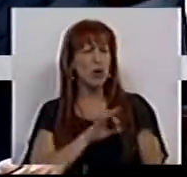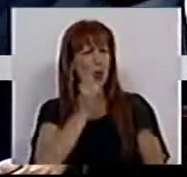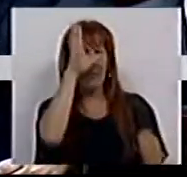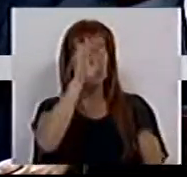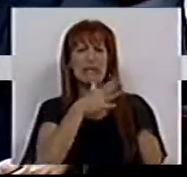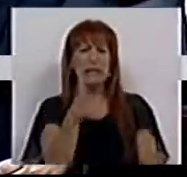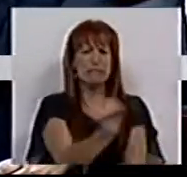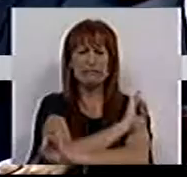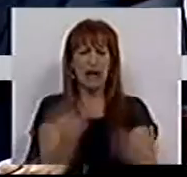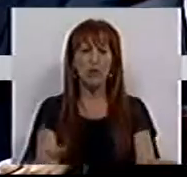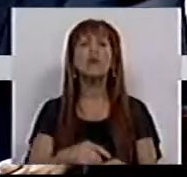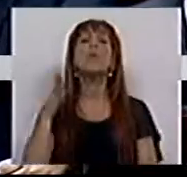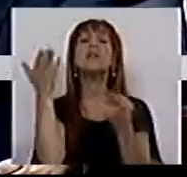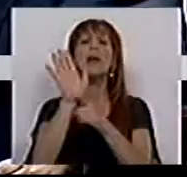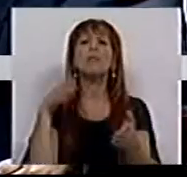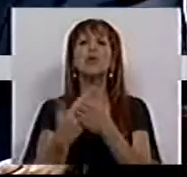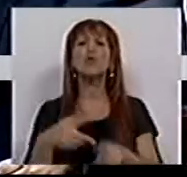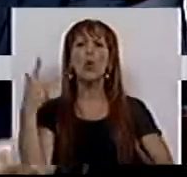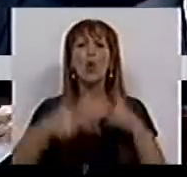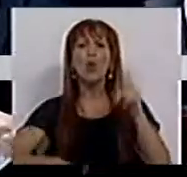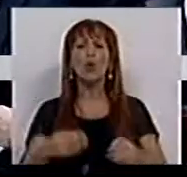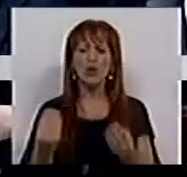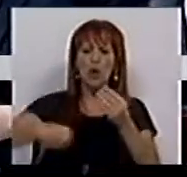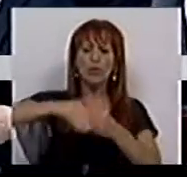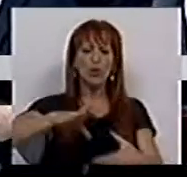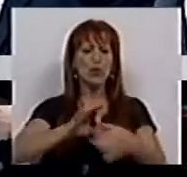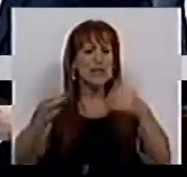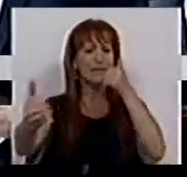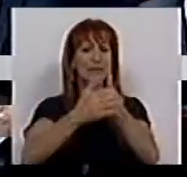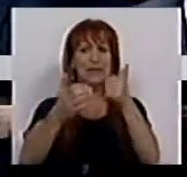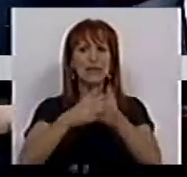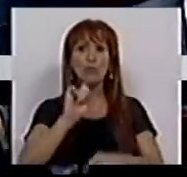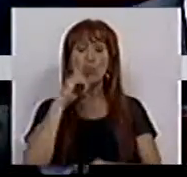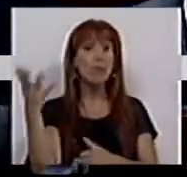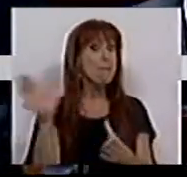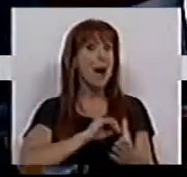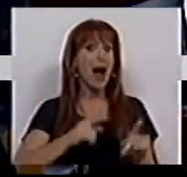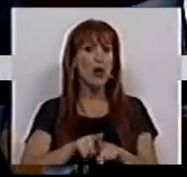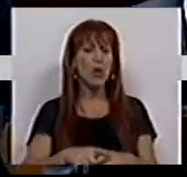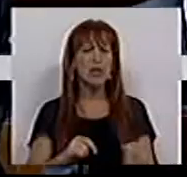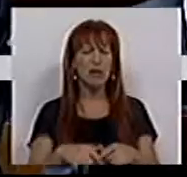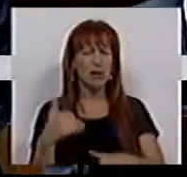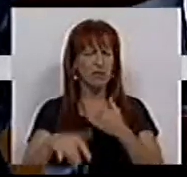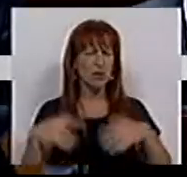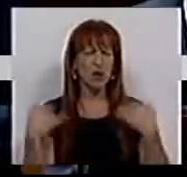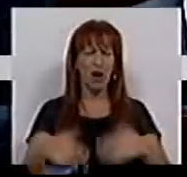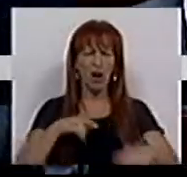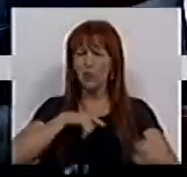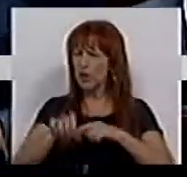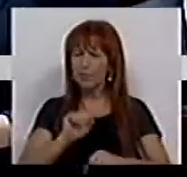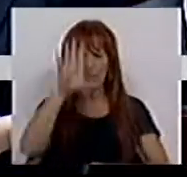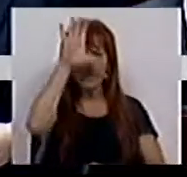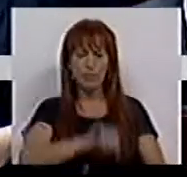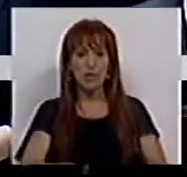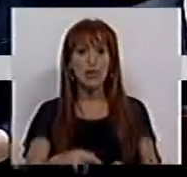do Sr. Primeiro-Ministro. Dou-lhe um exemplo. Os cortes no complemento solidário para idosos, talvez uma das mais violentas expressões da política deste